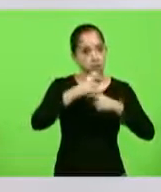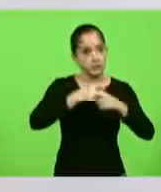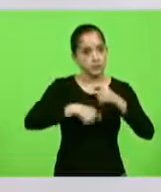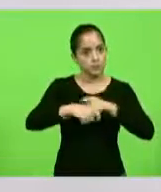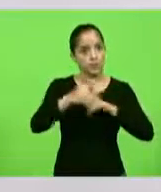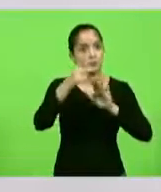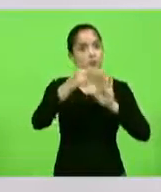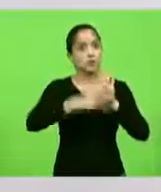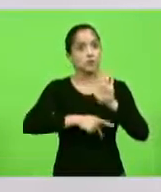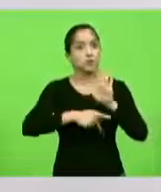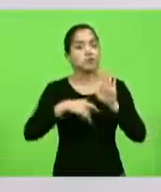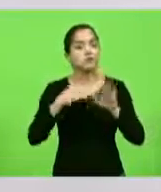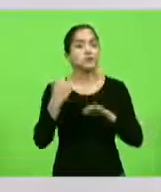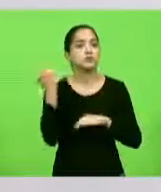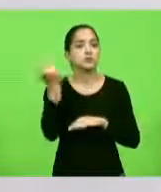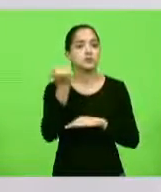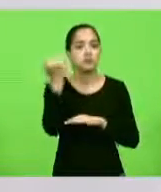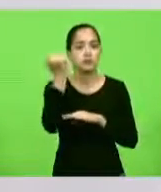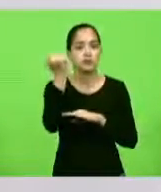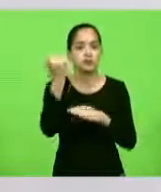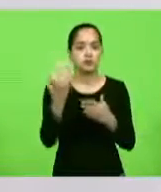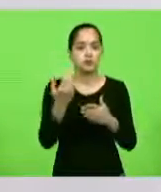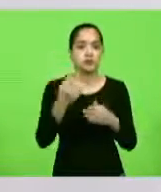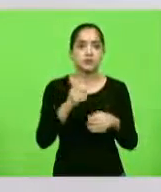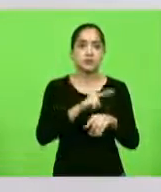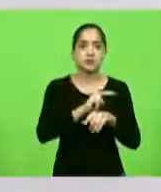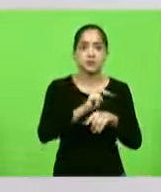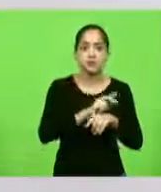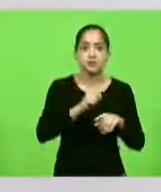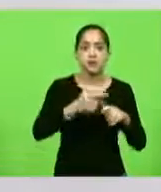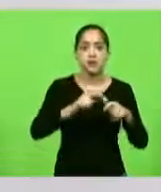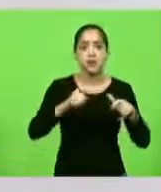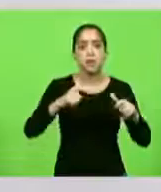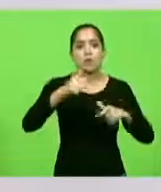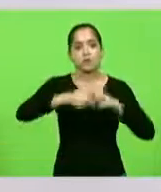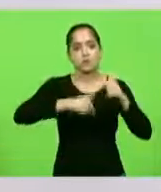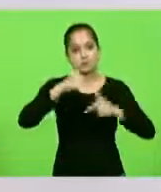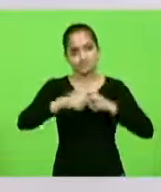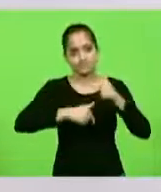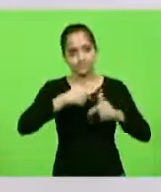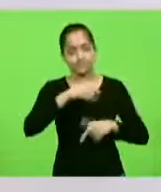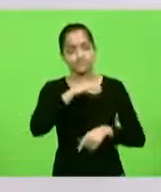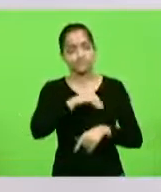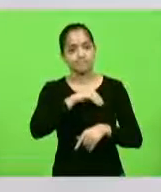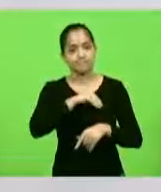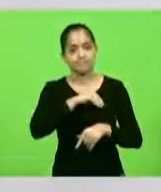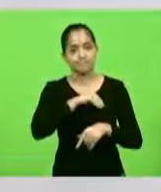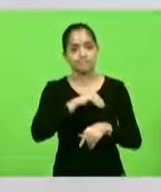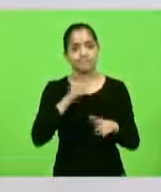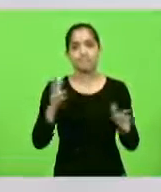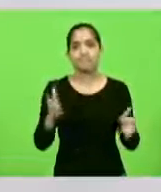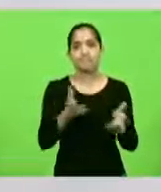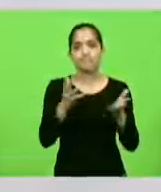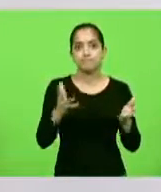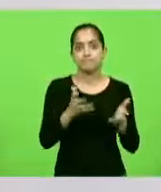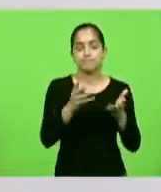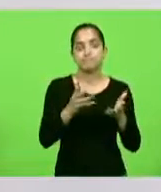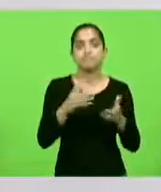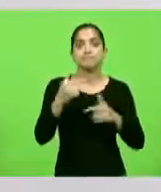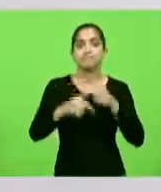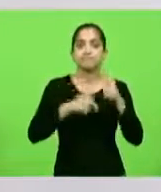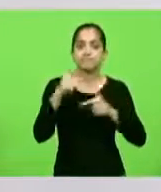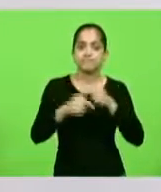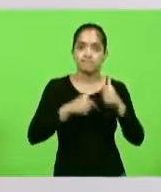social para a nossa Santa Catarina é geração de emprego, de renda e nós estamos fomentando isso nessa frente de trabalho